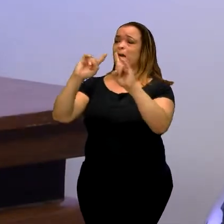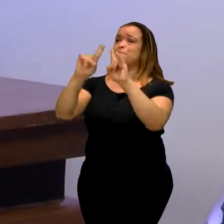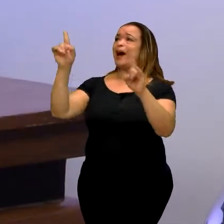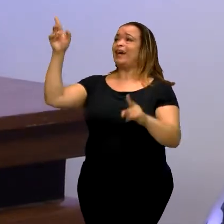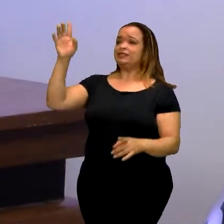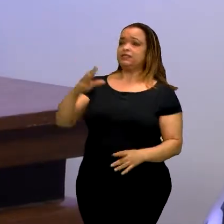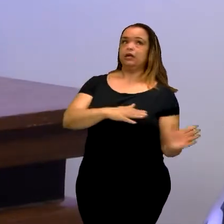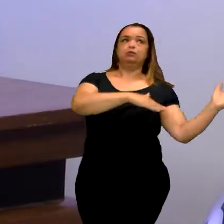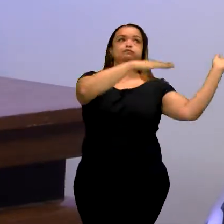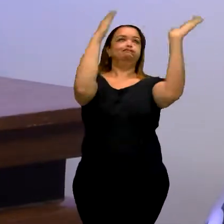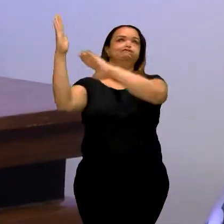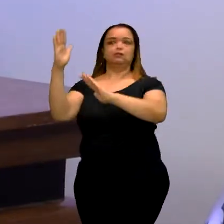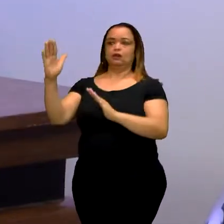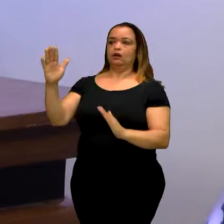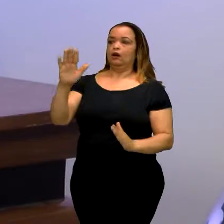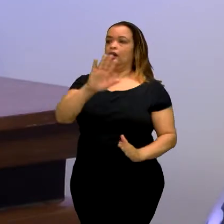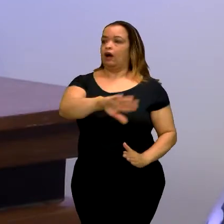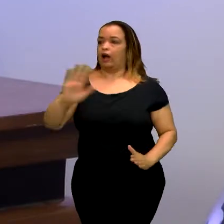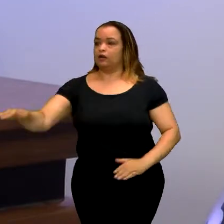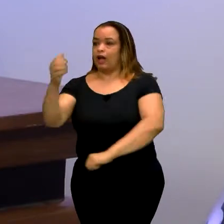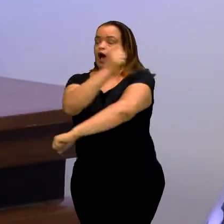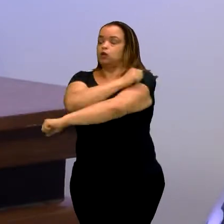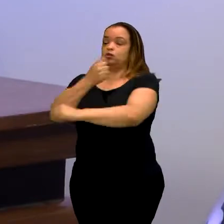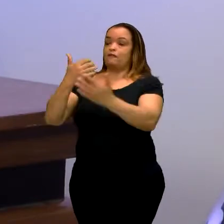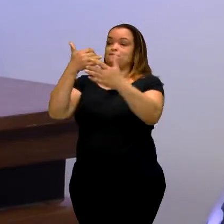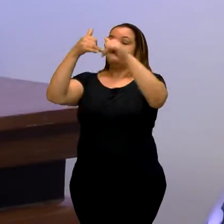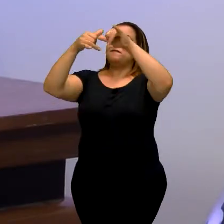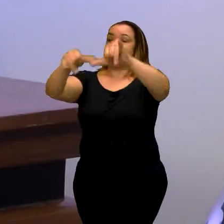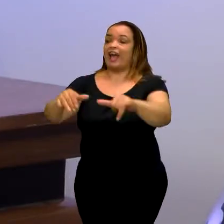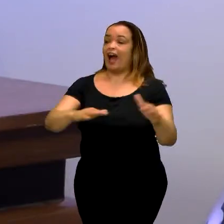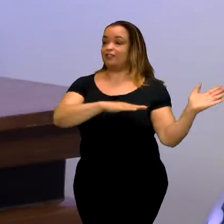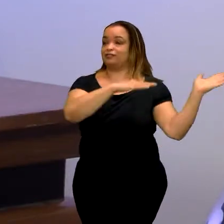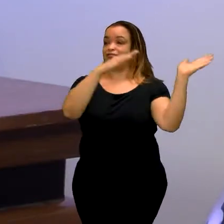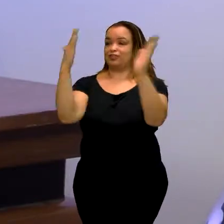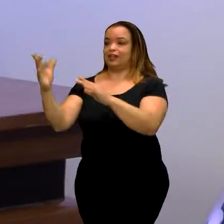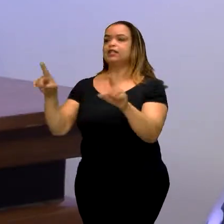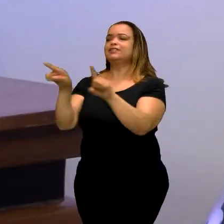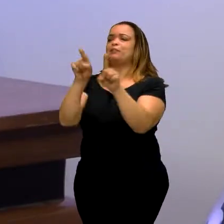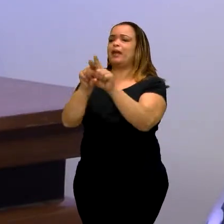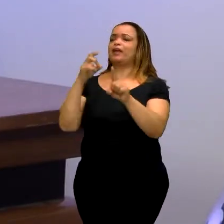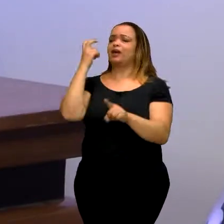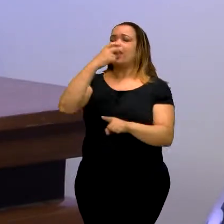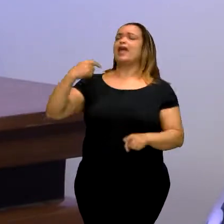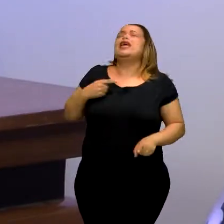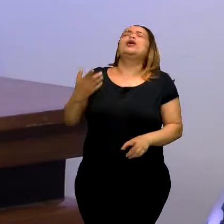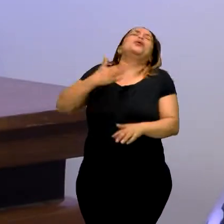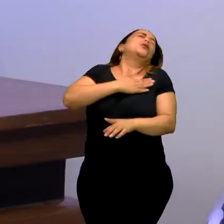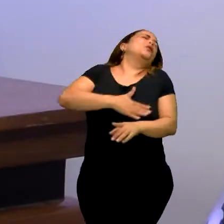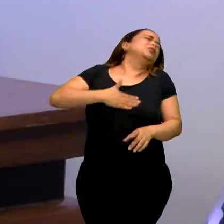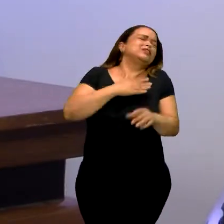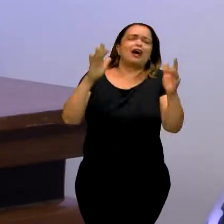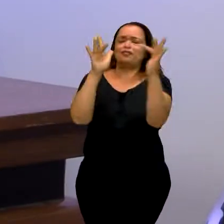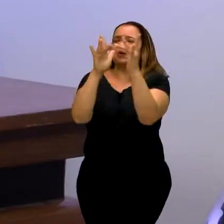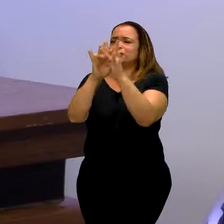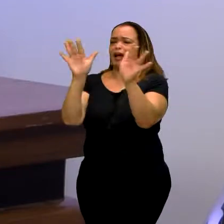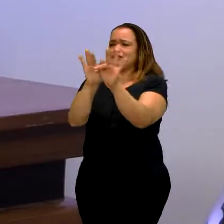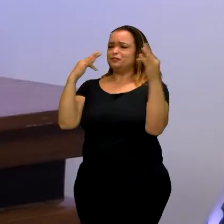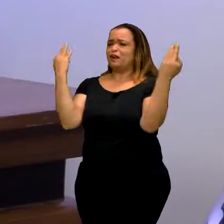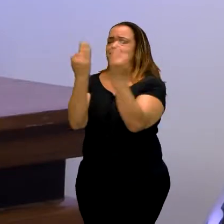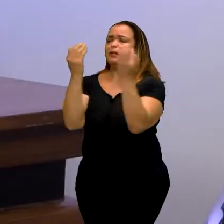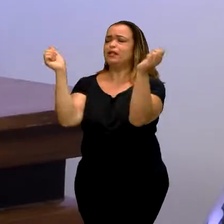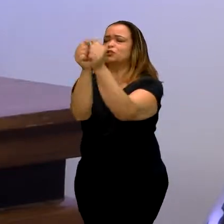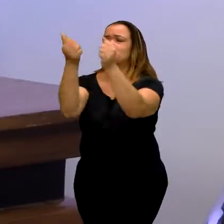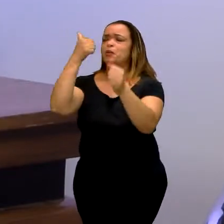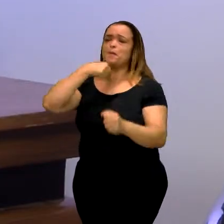internato e também oralista. E eu adorava ficar na minha casa, na minha família, queria estar perto da minha